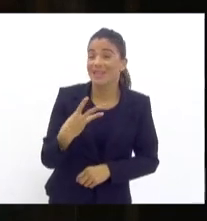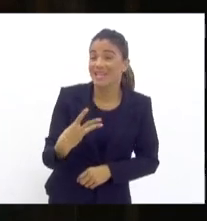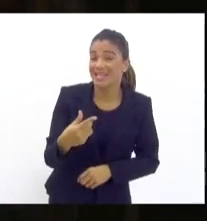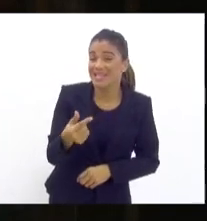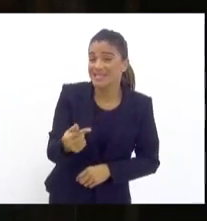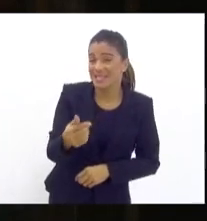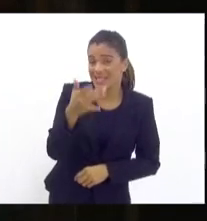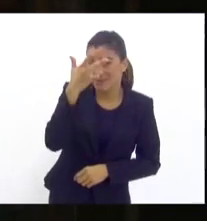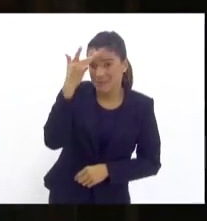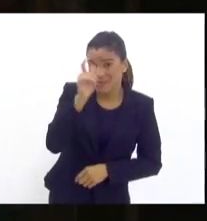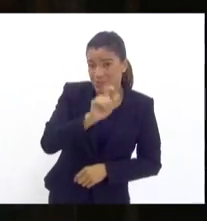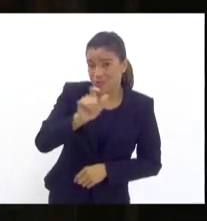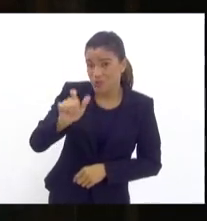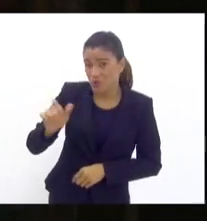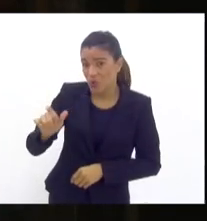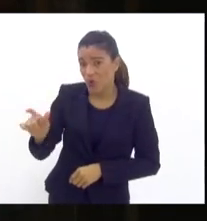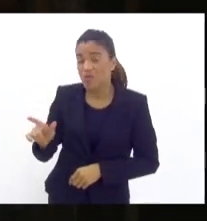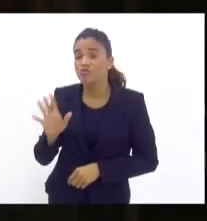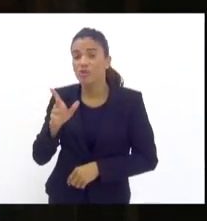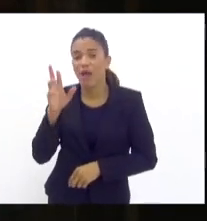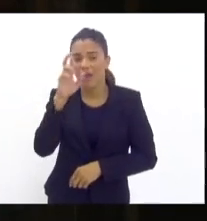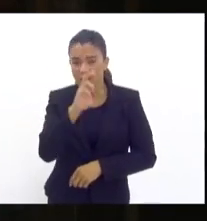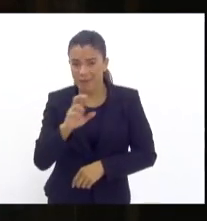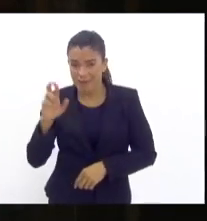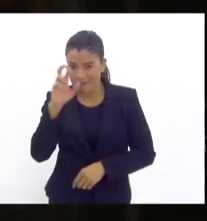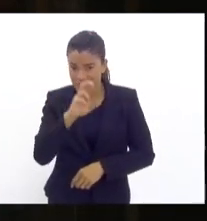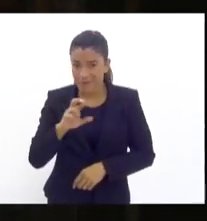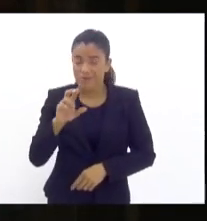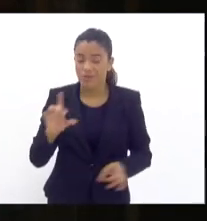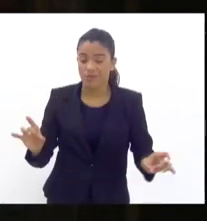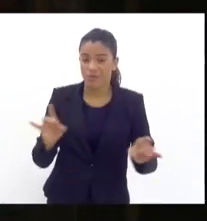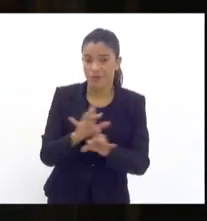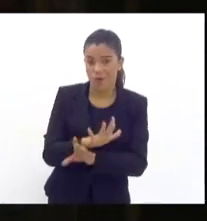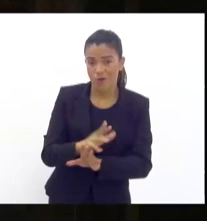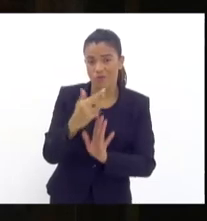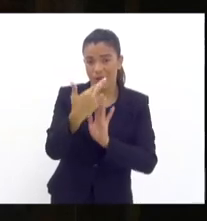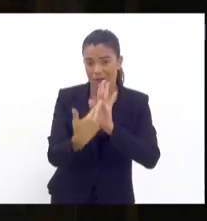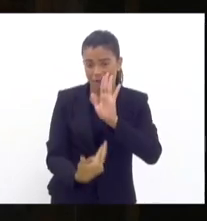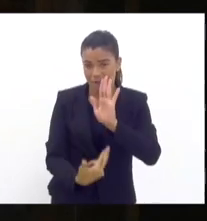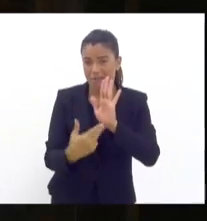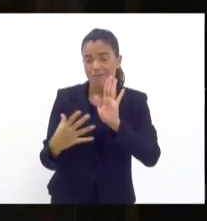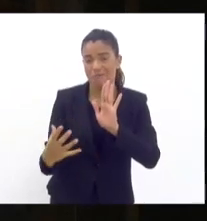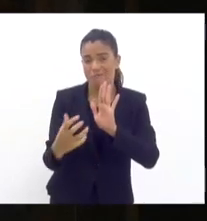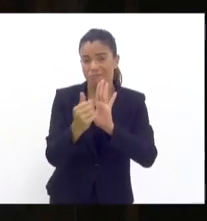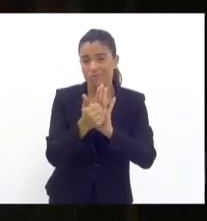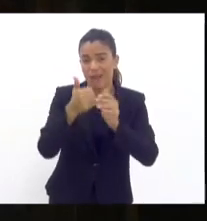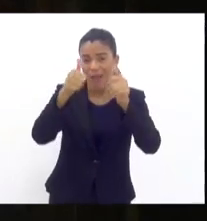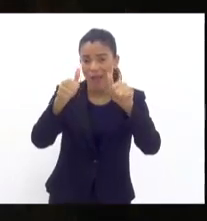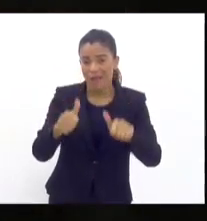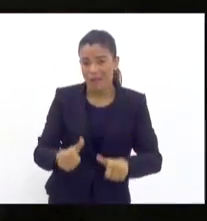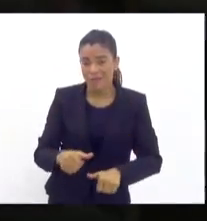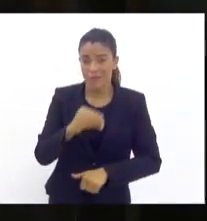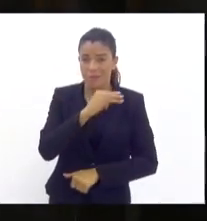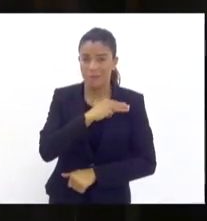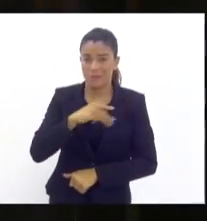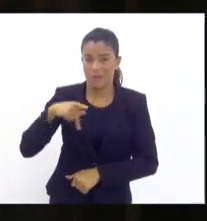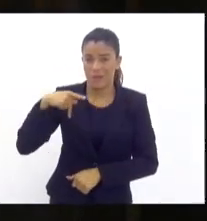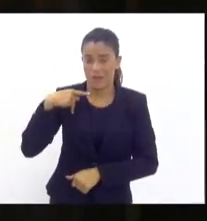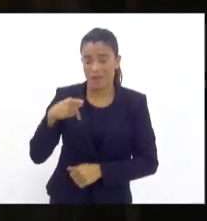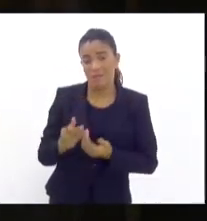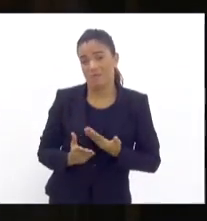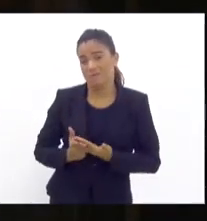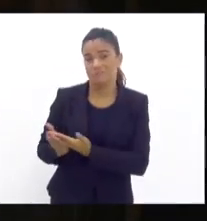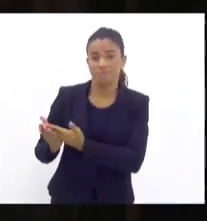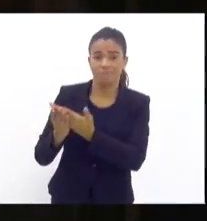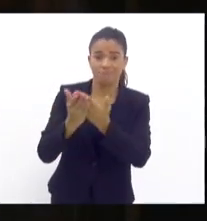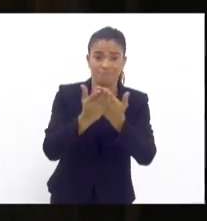pessoas indiciadas no inquérito policial que foi concluído, relatado, está sob análise do Ministério Público, e depois ele será